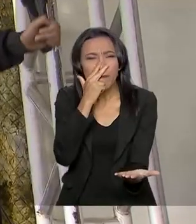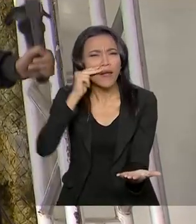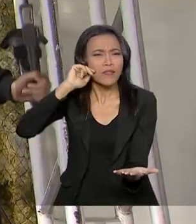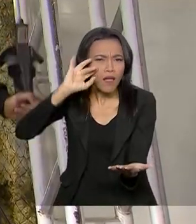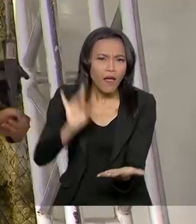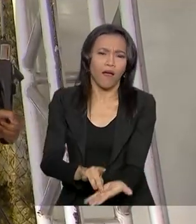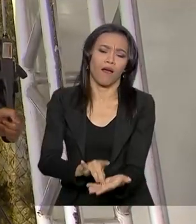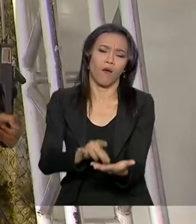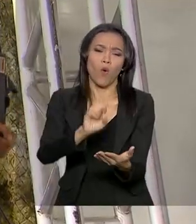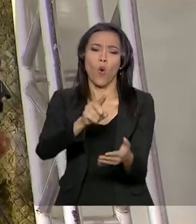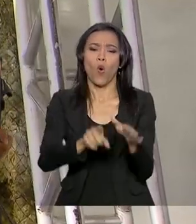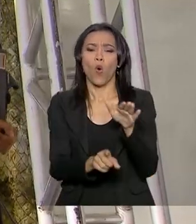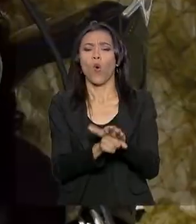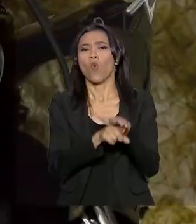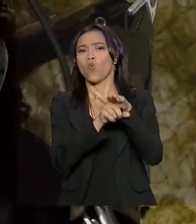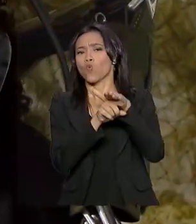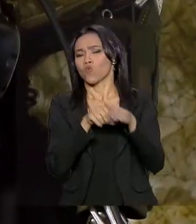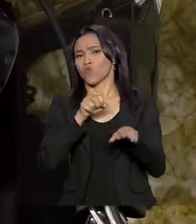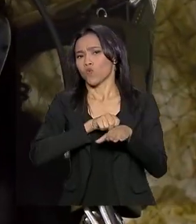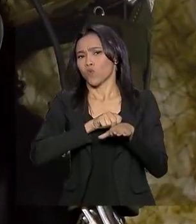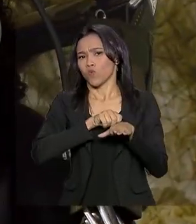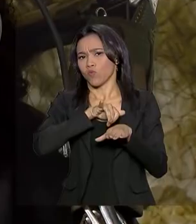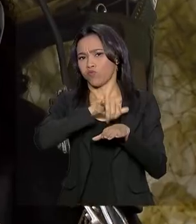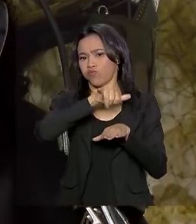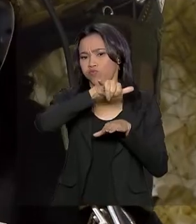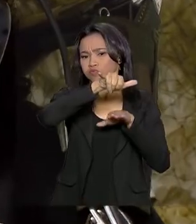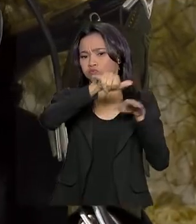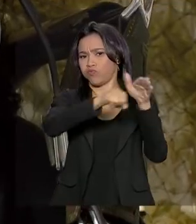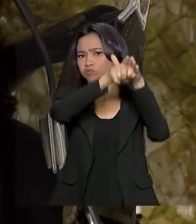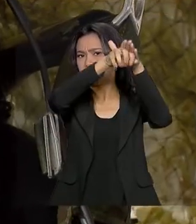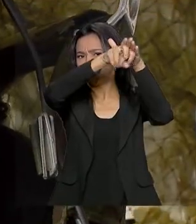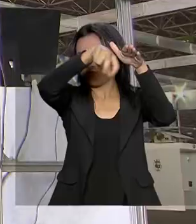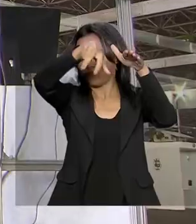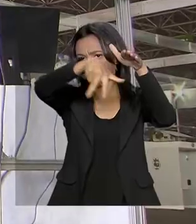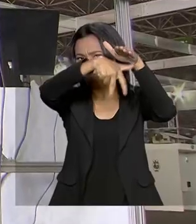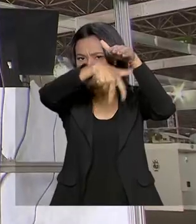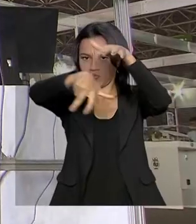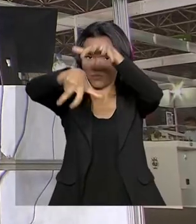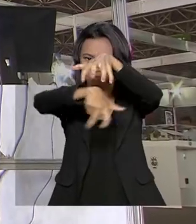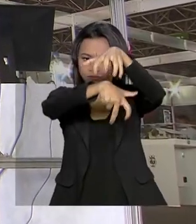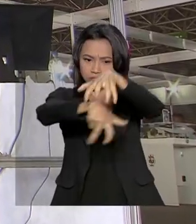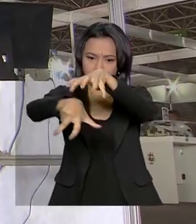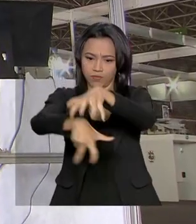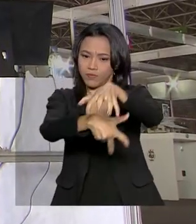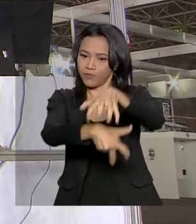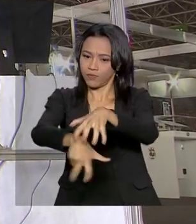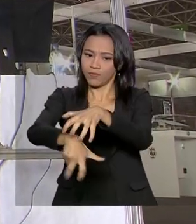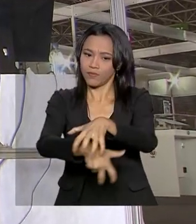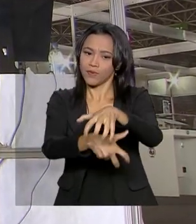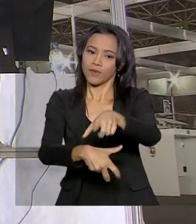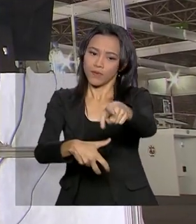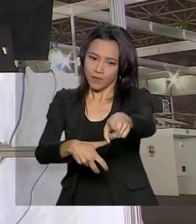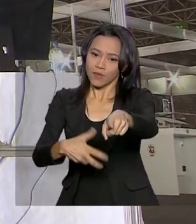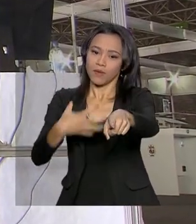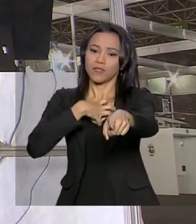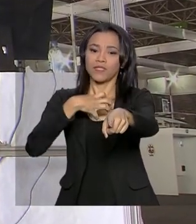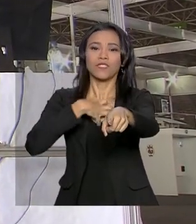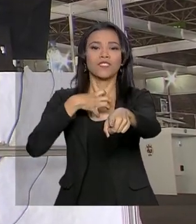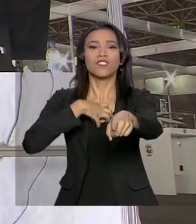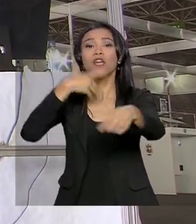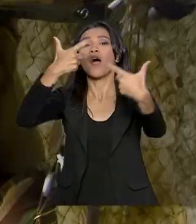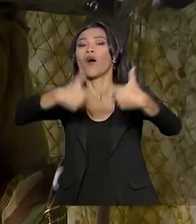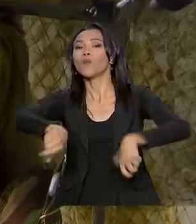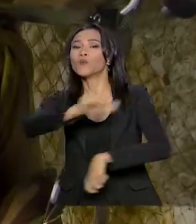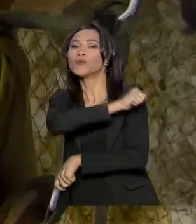Ou saltar de paraquedas. Os óculos de realidade virtual levam o candidato a um voo sobre o Rio de